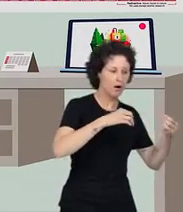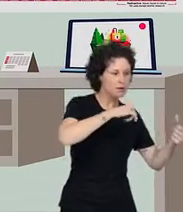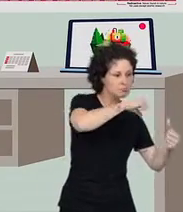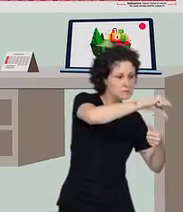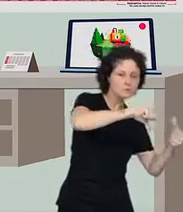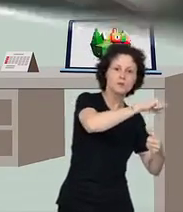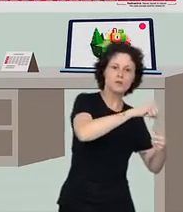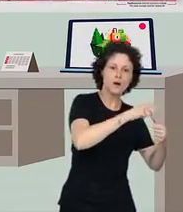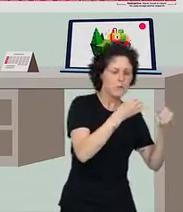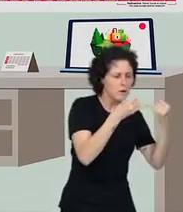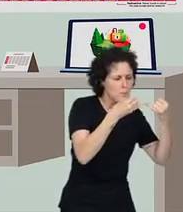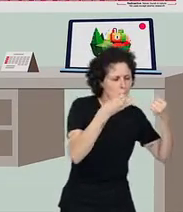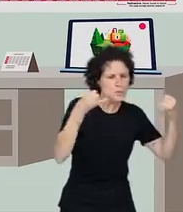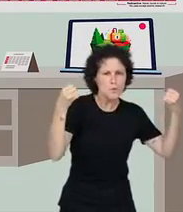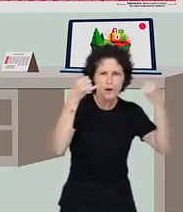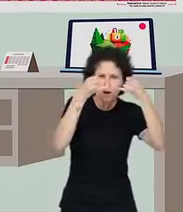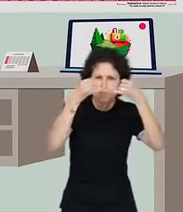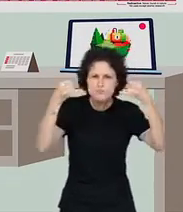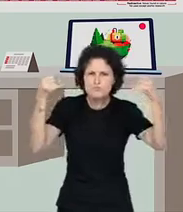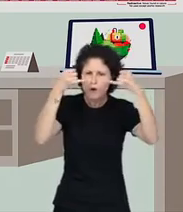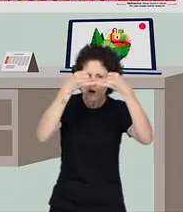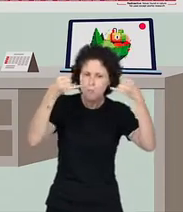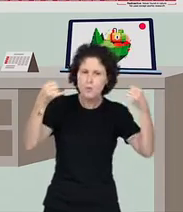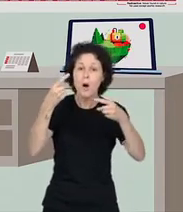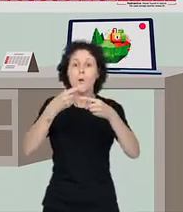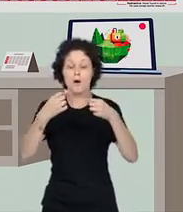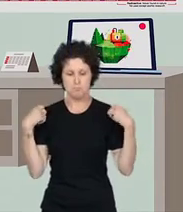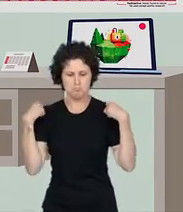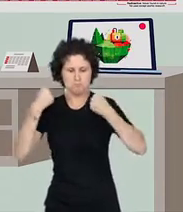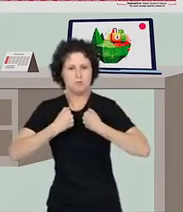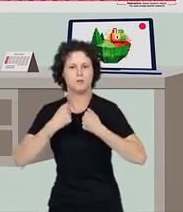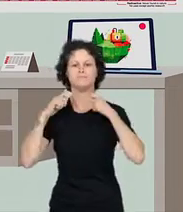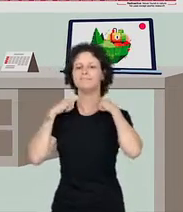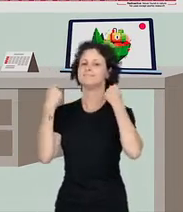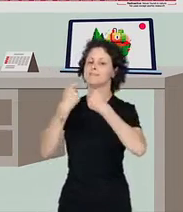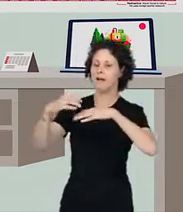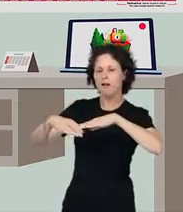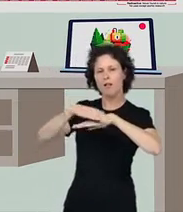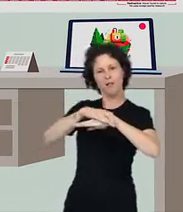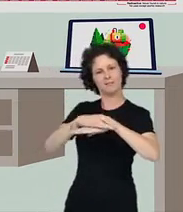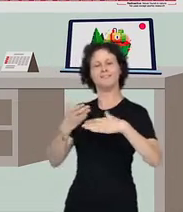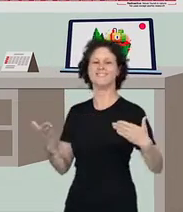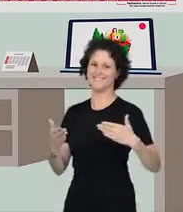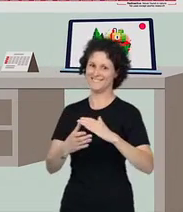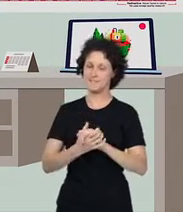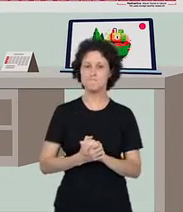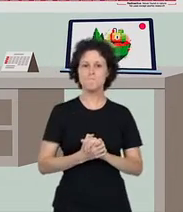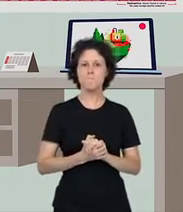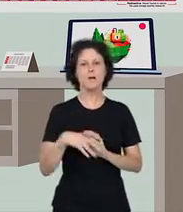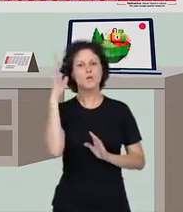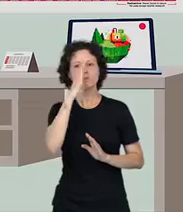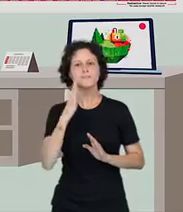tingimento para ficar colorida. Depois, é transformada em fios de lã, que serão utilizados para fabricar blusas, cachecóis,